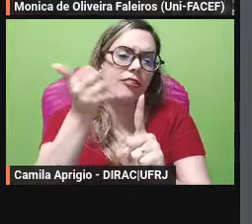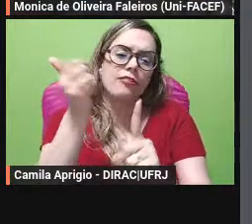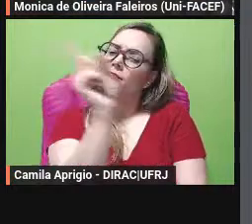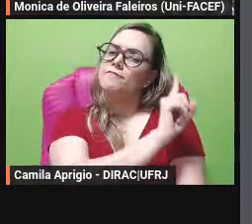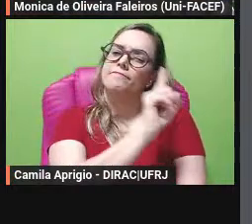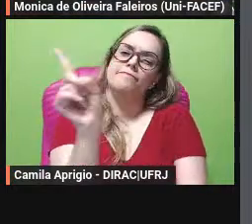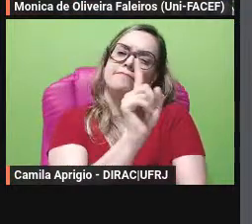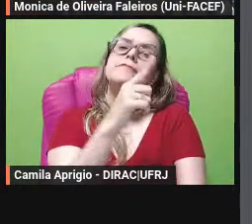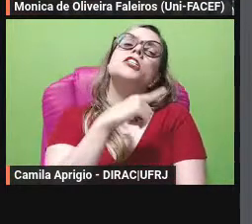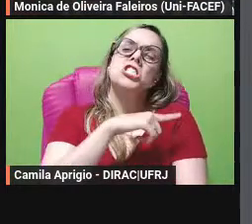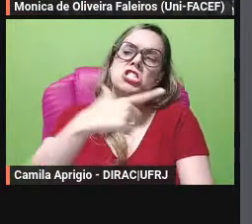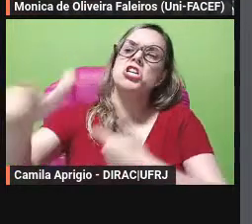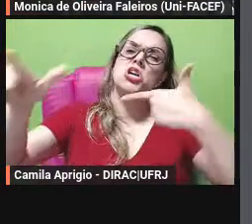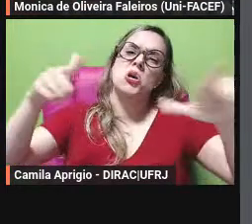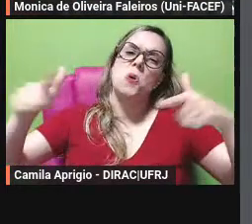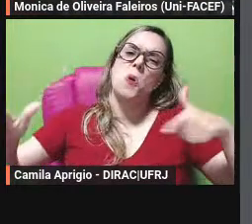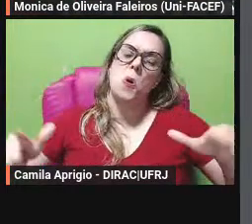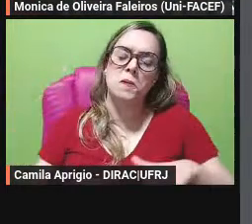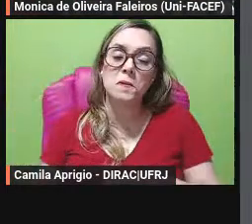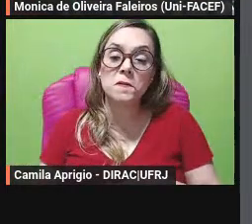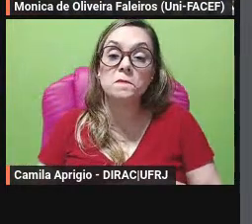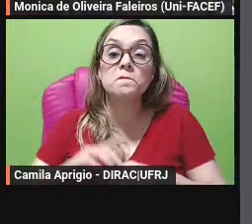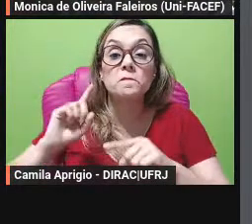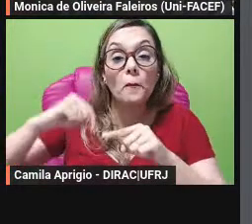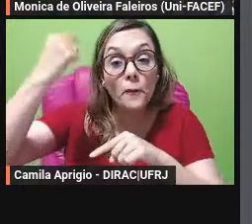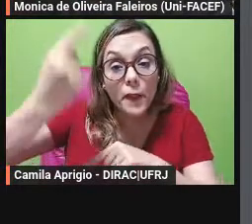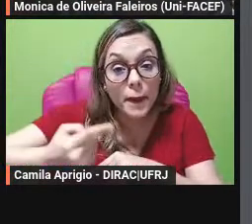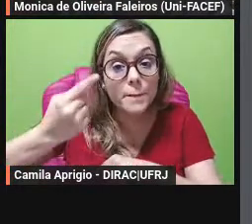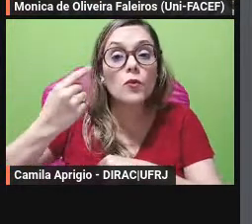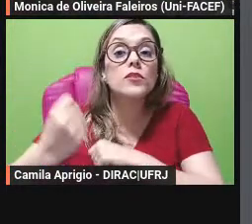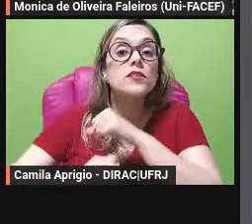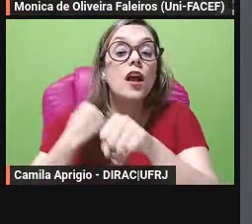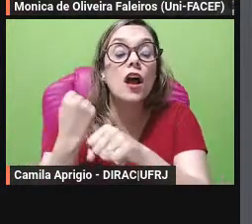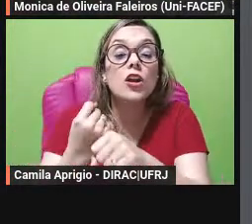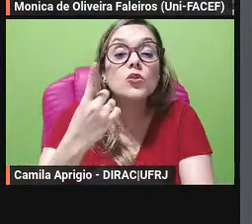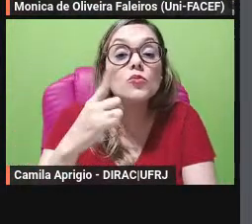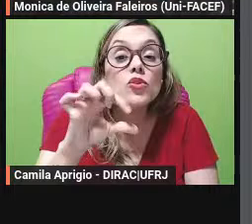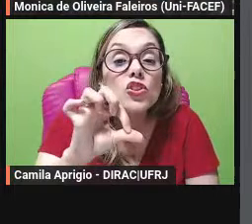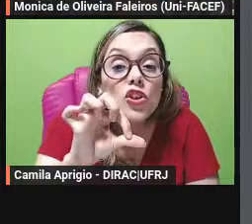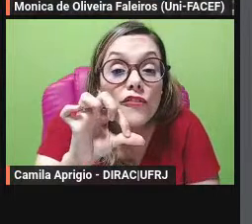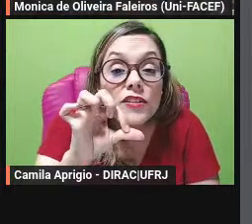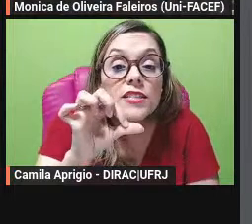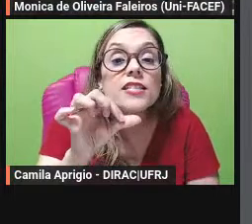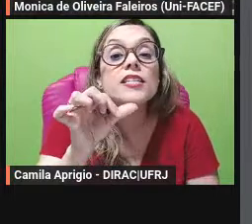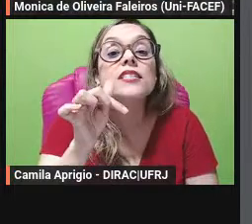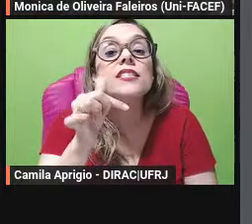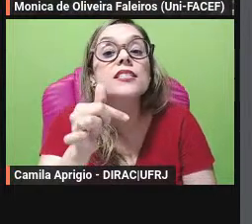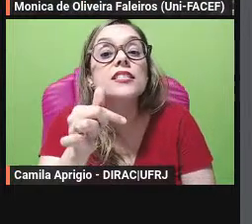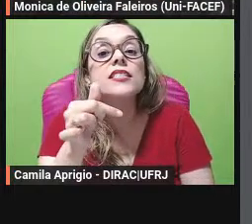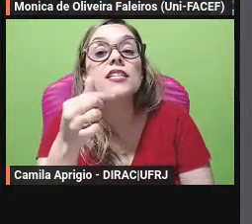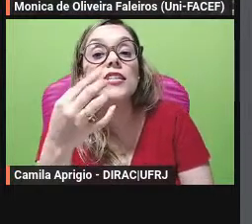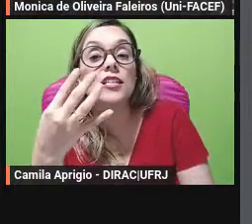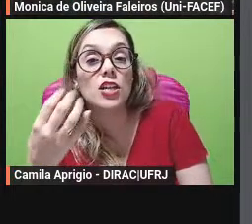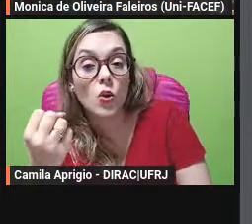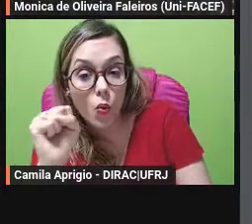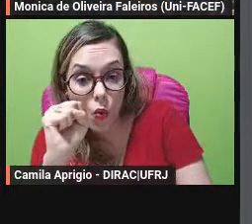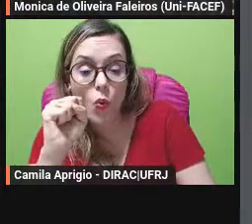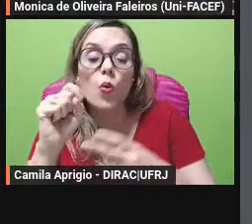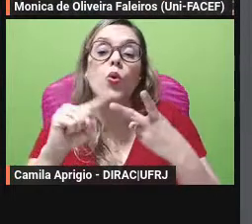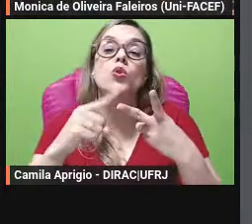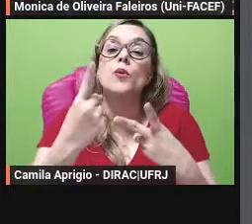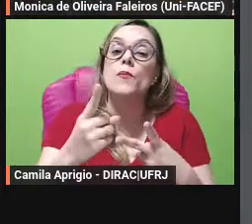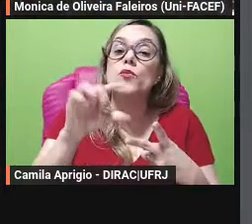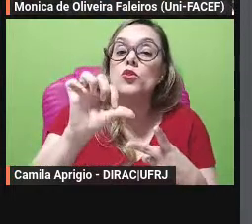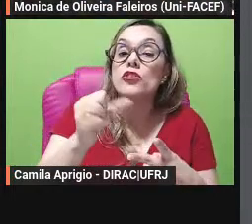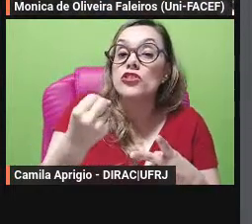fábulas fabulosas e em 1987 outro livro de fabulosas o Eros uma vez a próxima